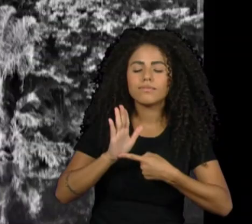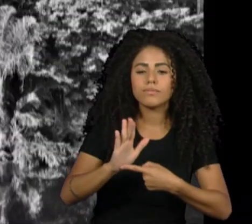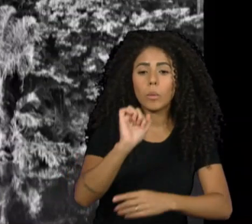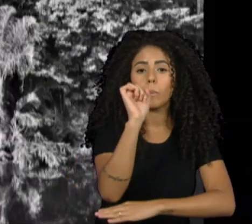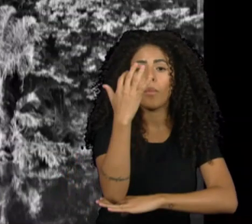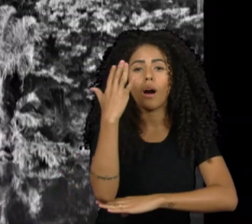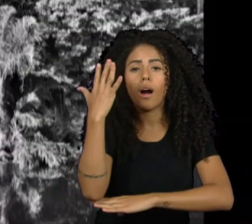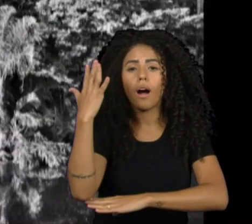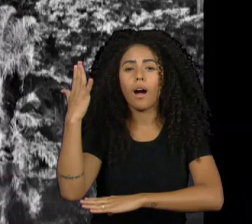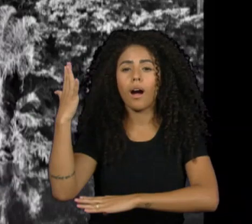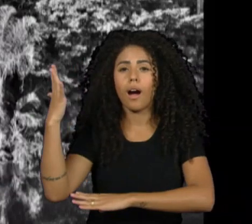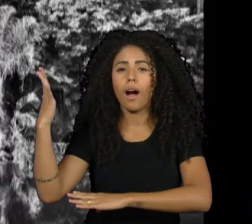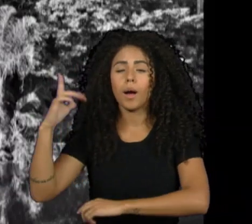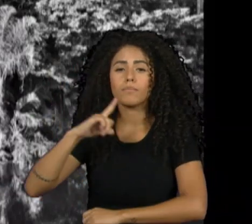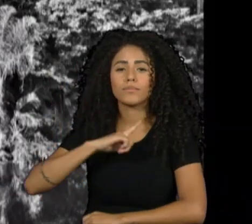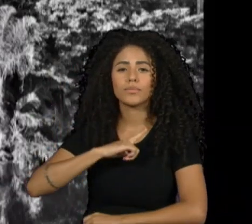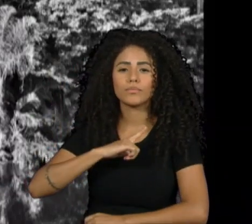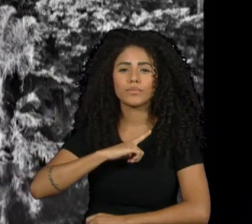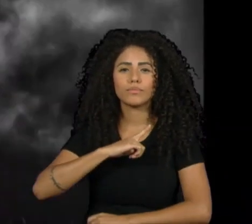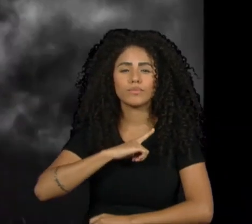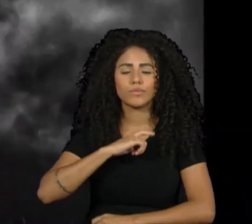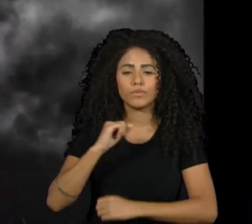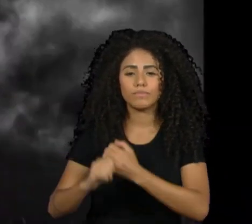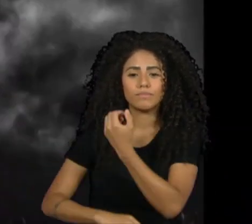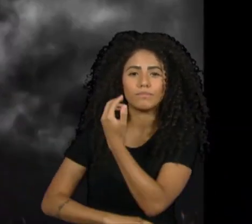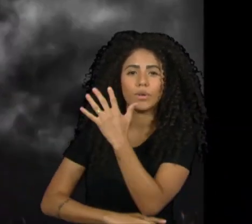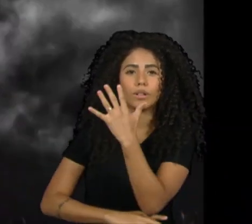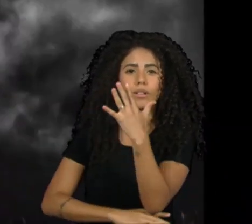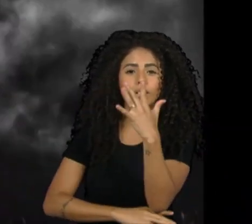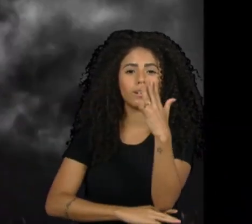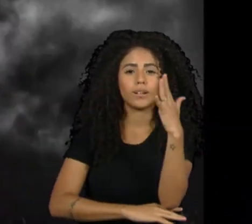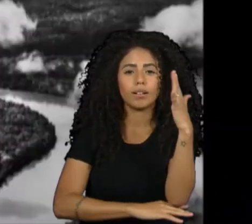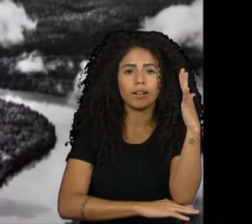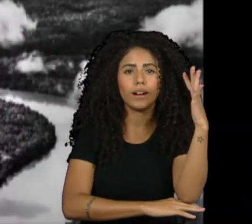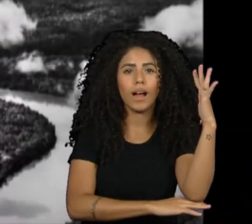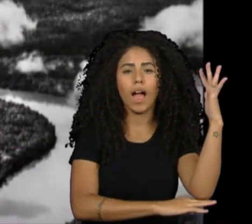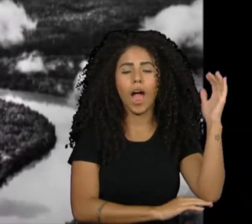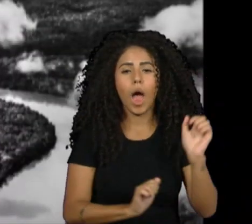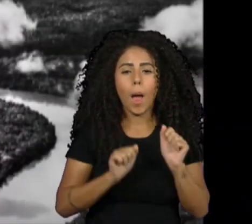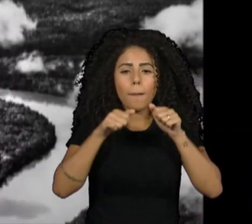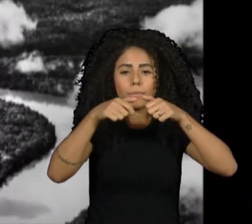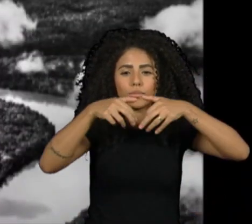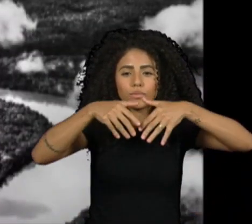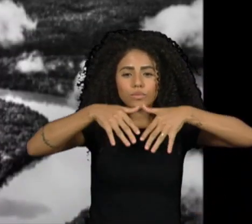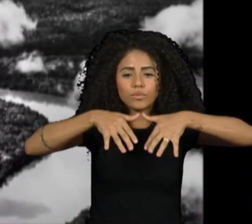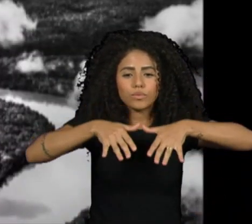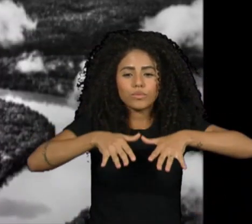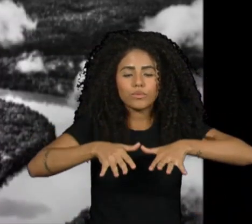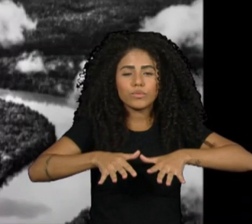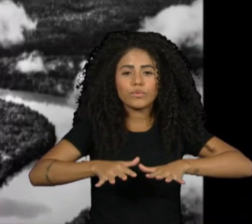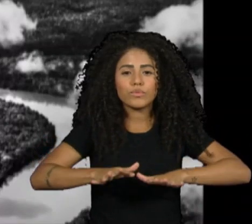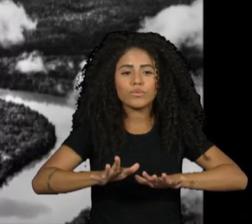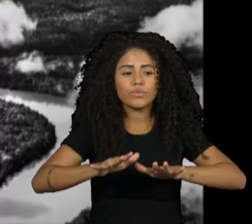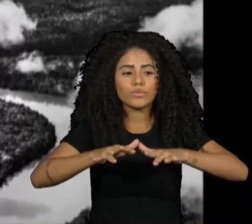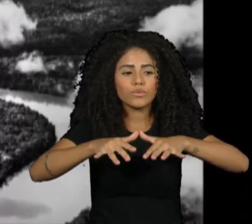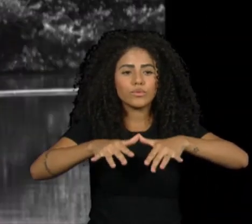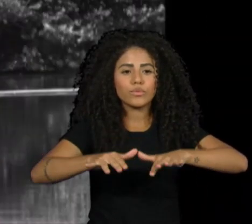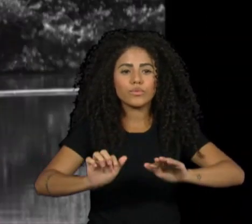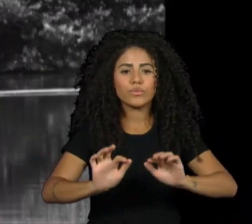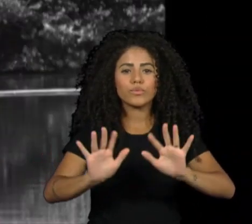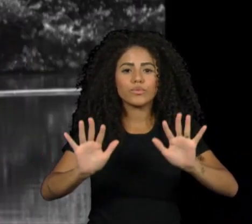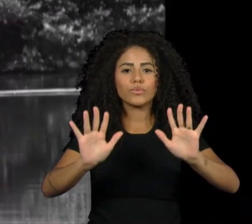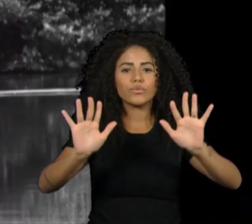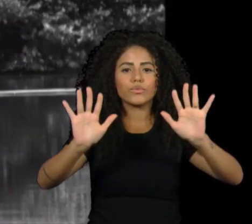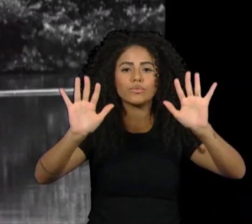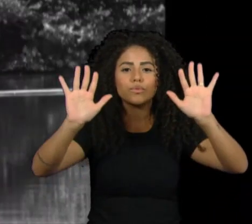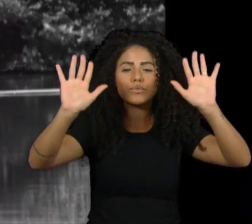Nelas, a vida pulsa em árvores, escorre em água, nos rios terrestres e voadores e se